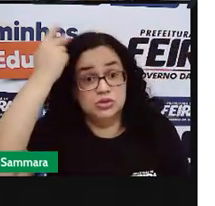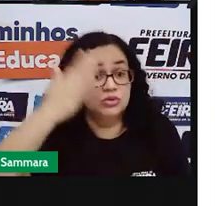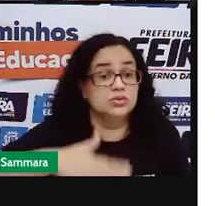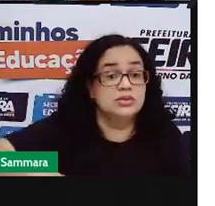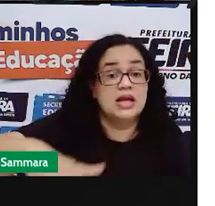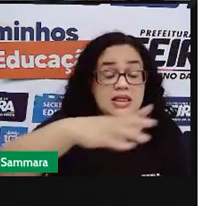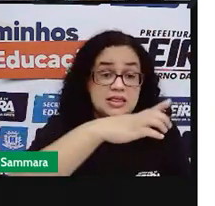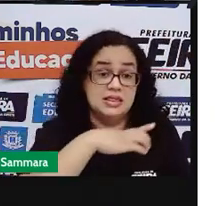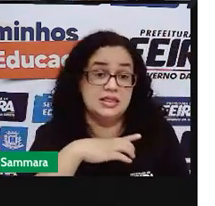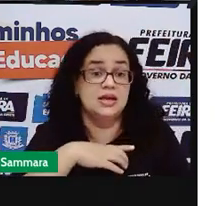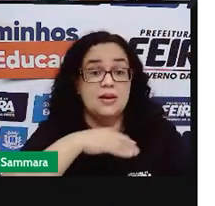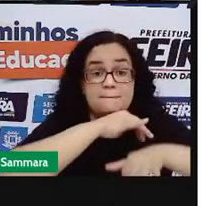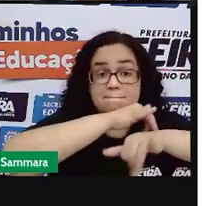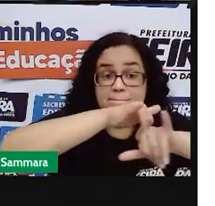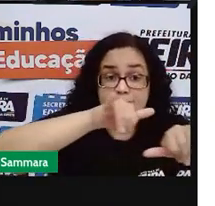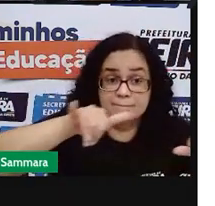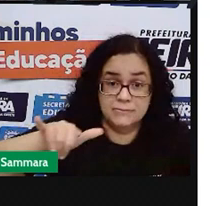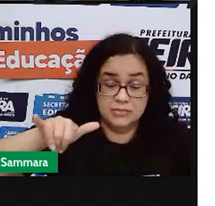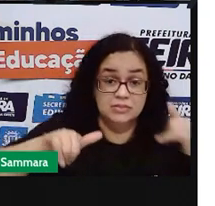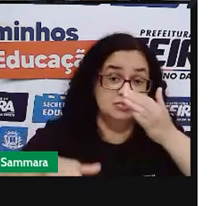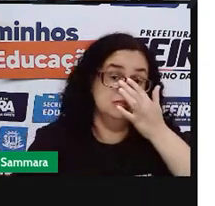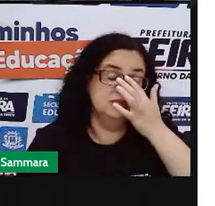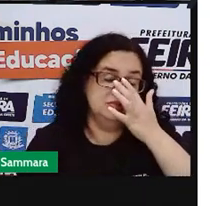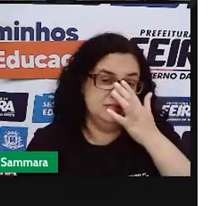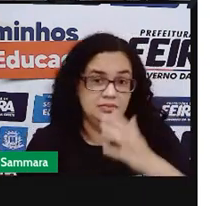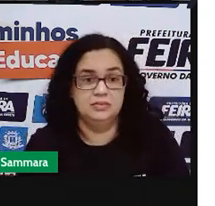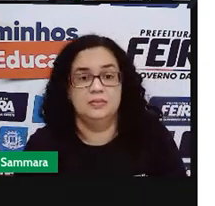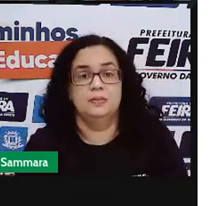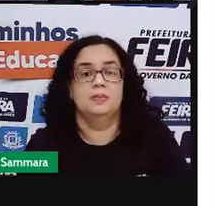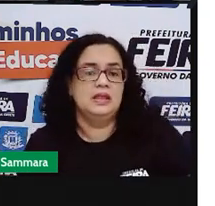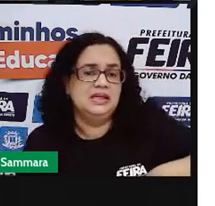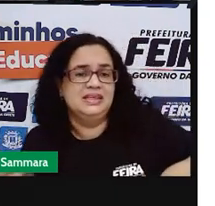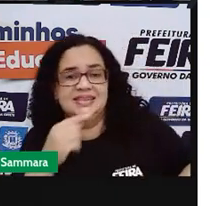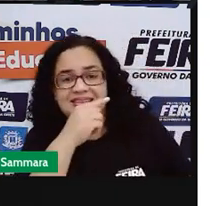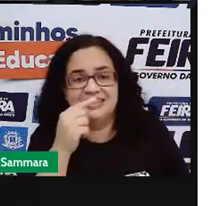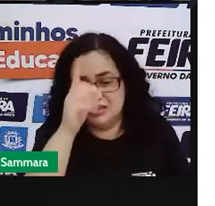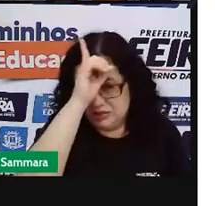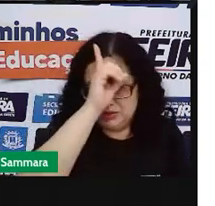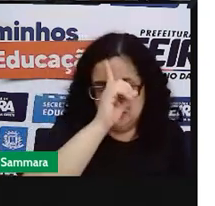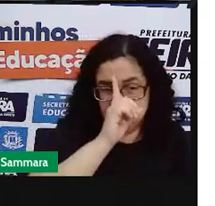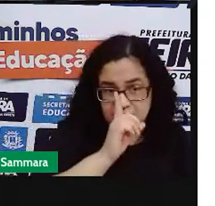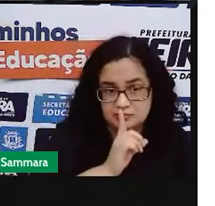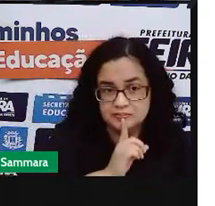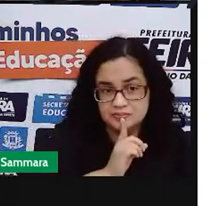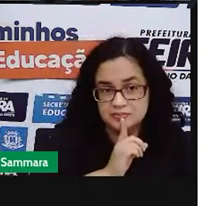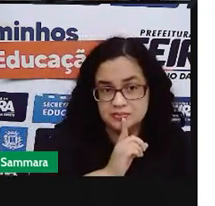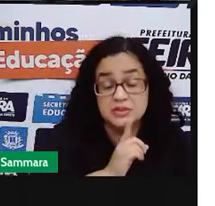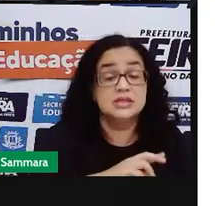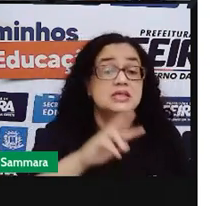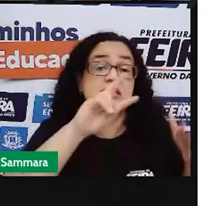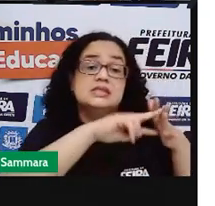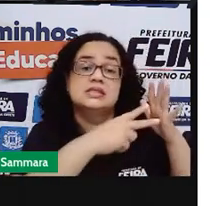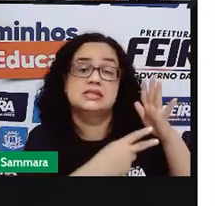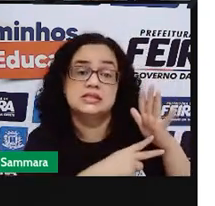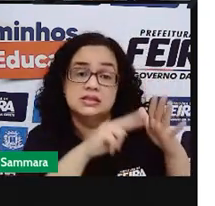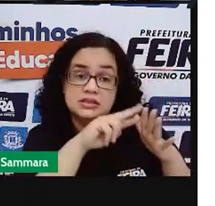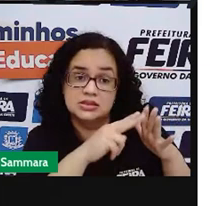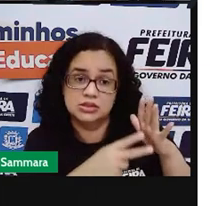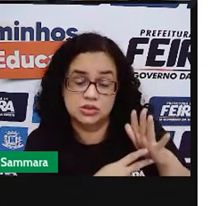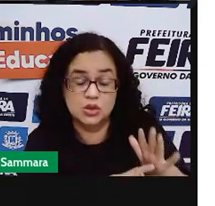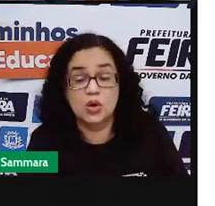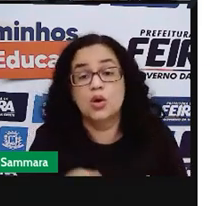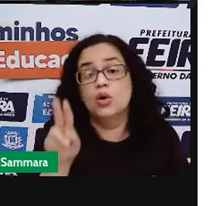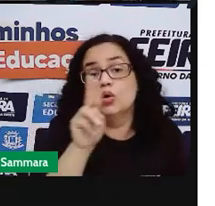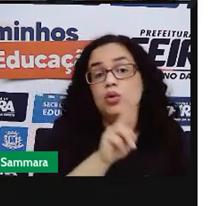a consumir esse produto. Deixe de lado aquele sorrisinho amarelo. Isso significa que com o